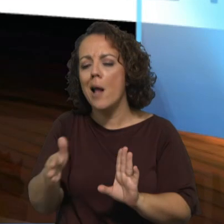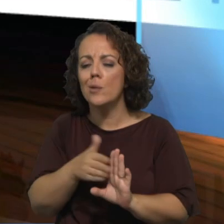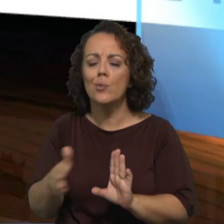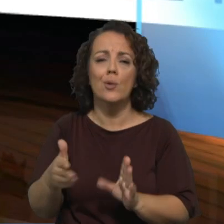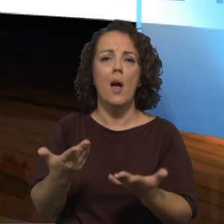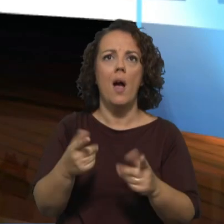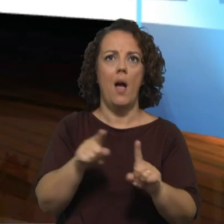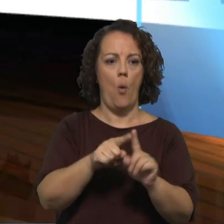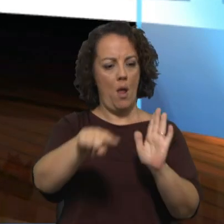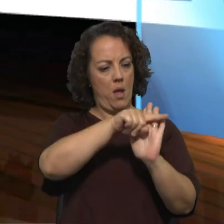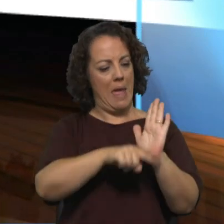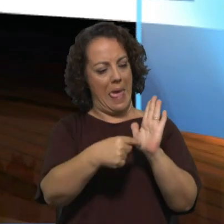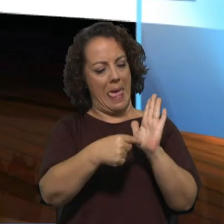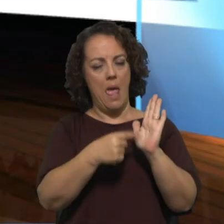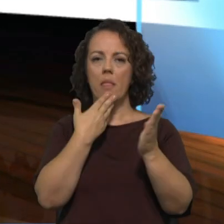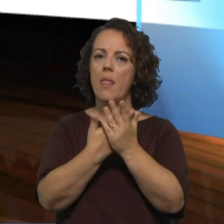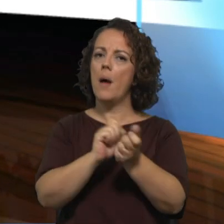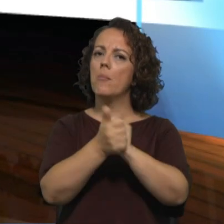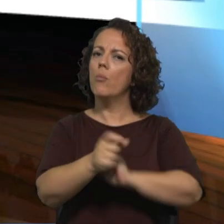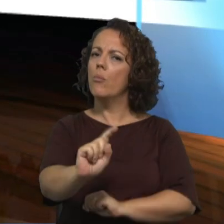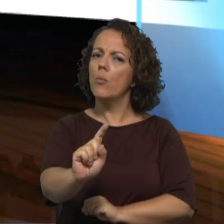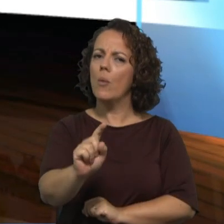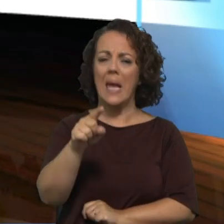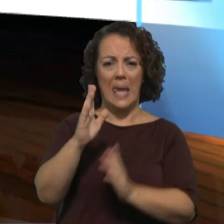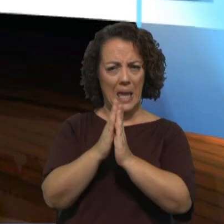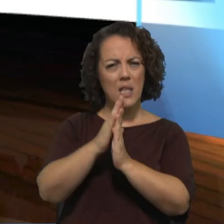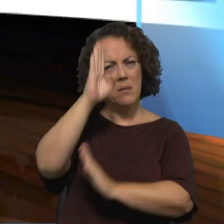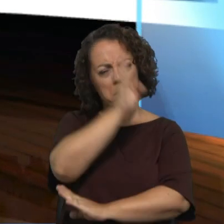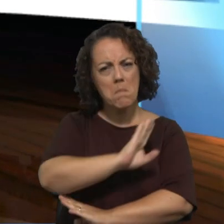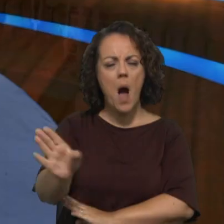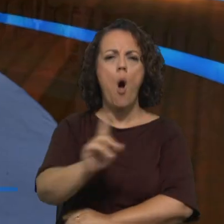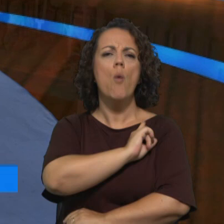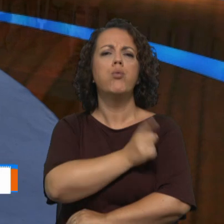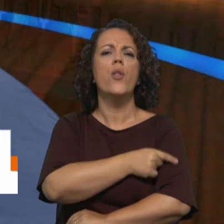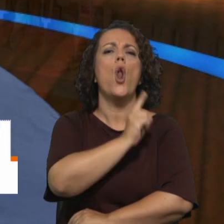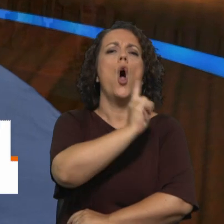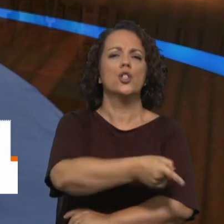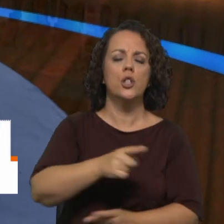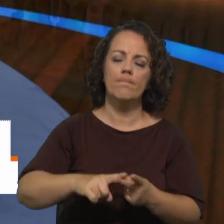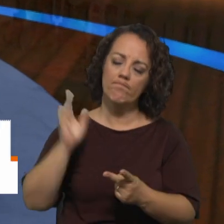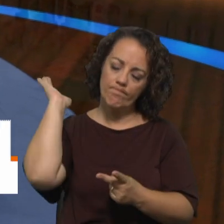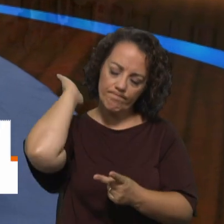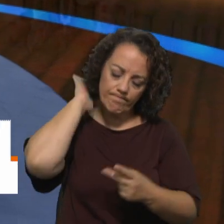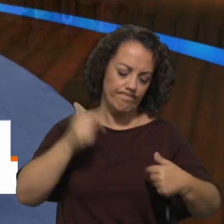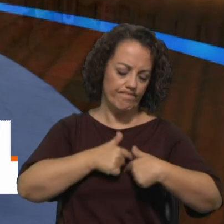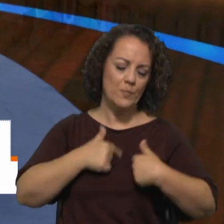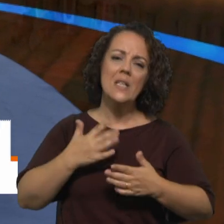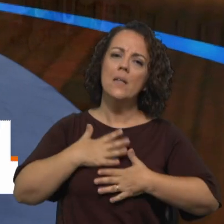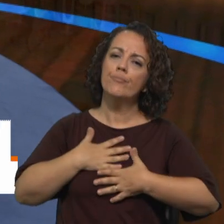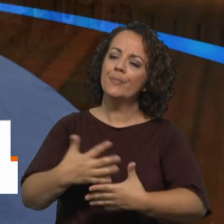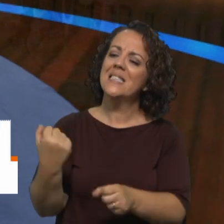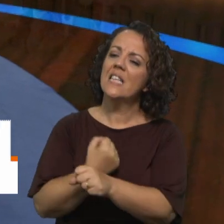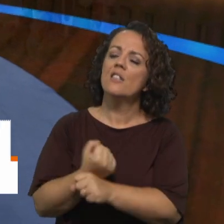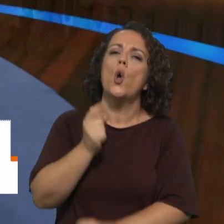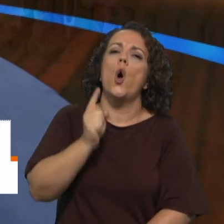que está definido porque a igreja tem bem clara o que é que é a definição de poder, que é que a definição de serviço, tem bem claro tudo isso. A prática